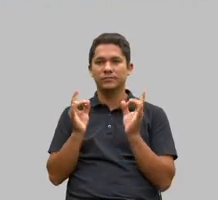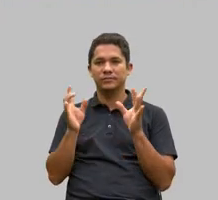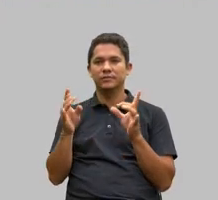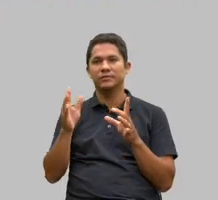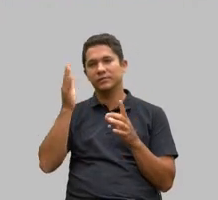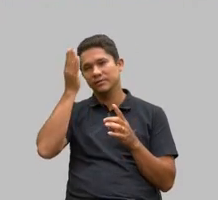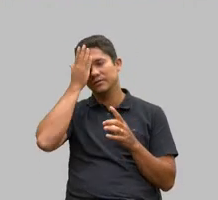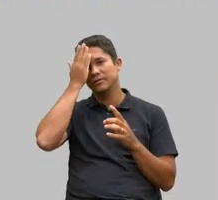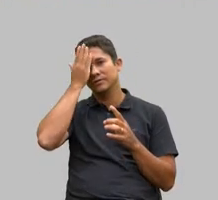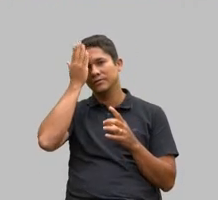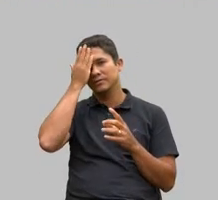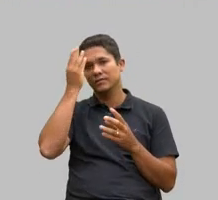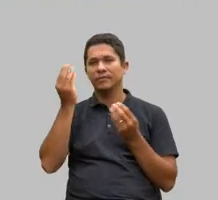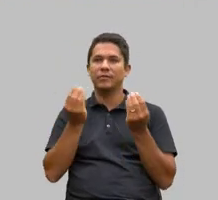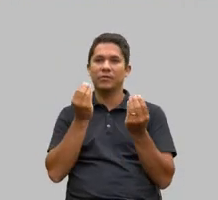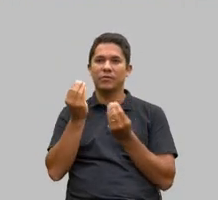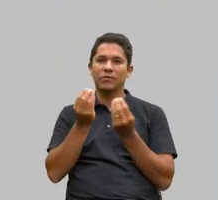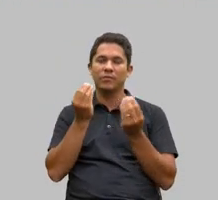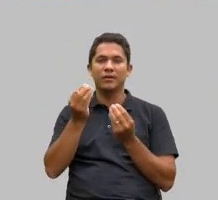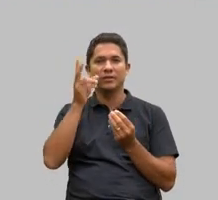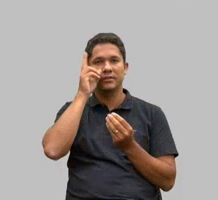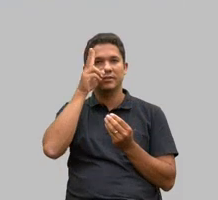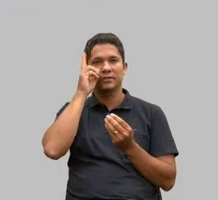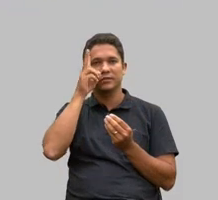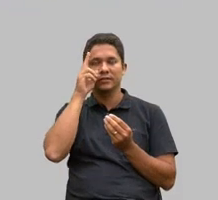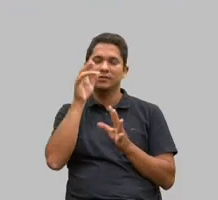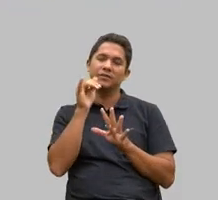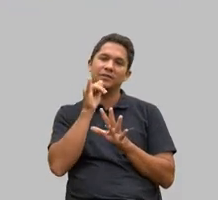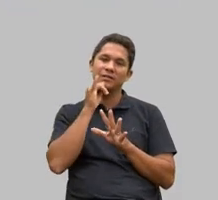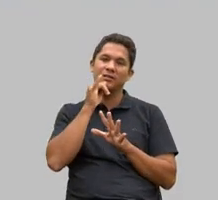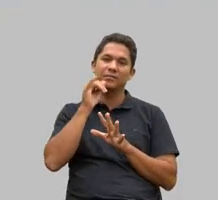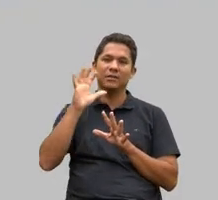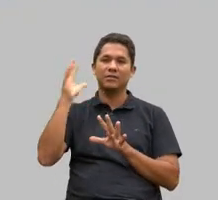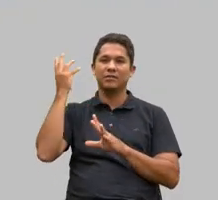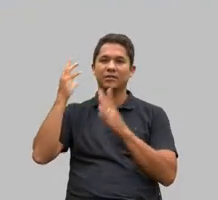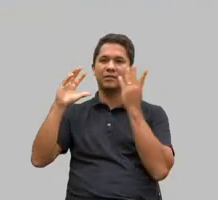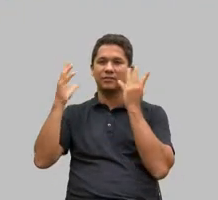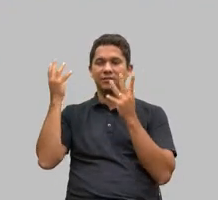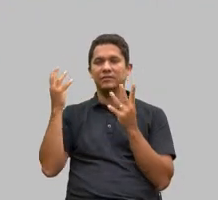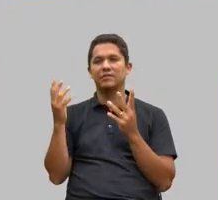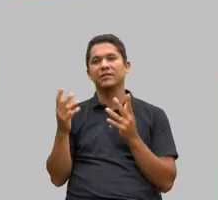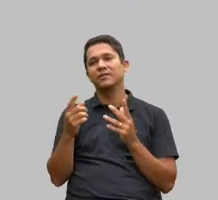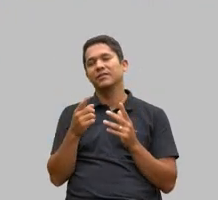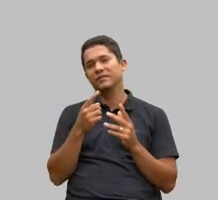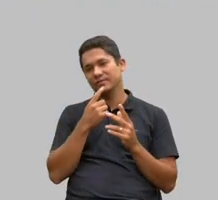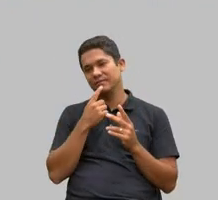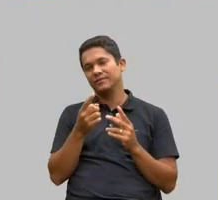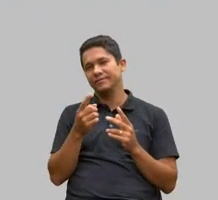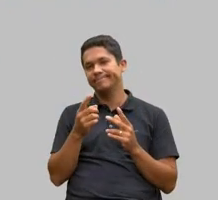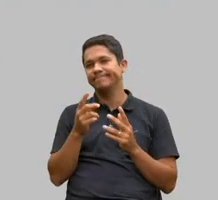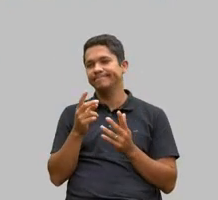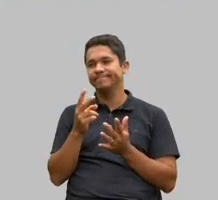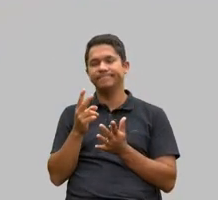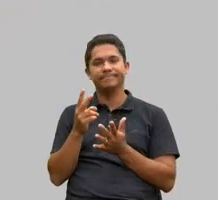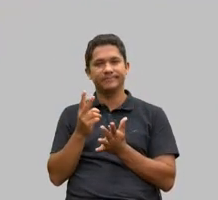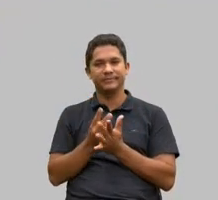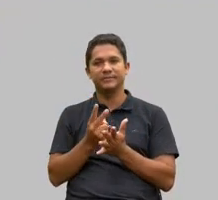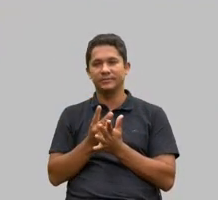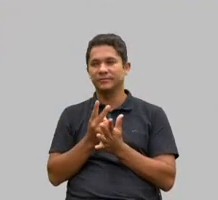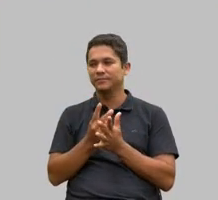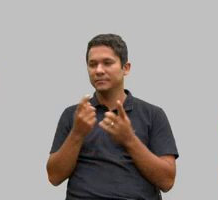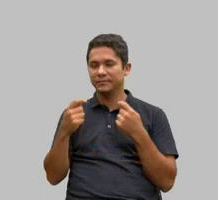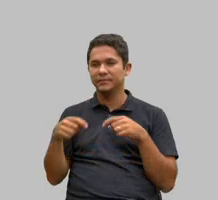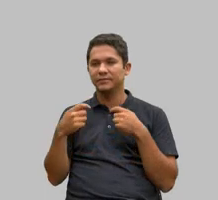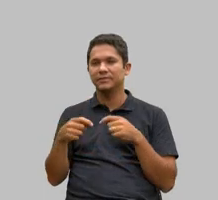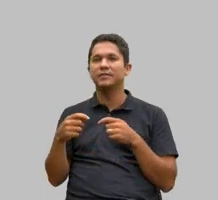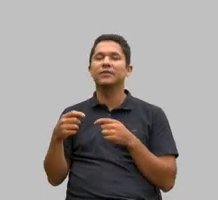como poucas a história e os exemplos a dona Vilma sempre faz muita falta viu presidente se precisar ela está sempre